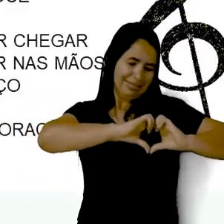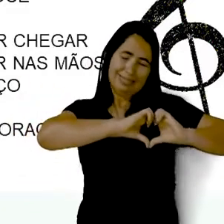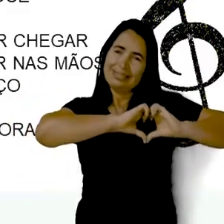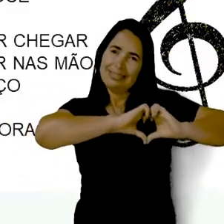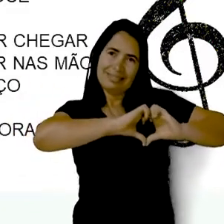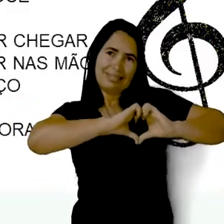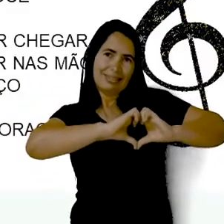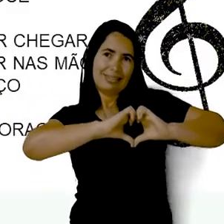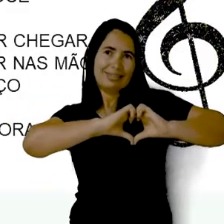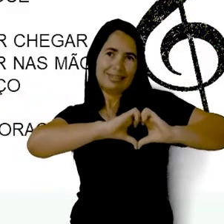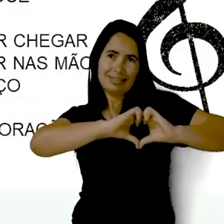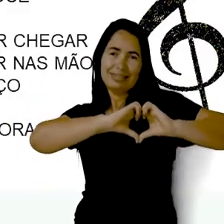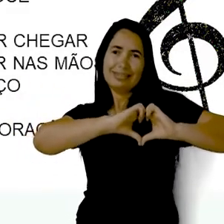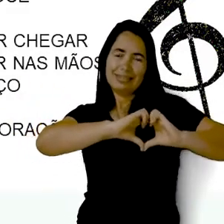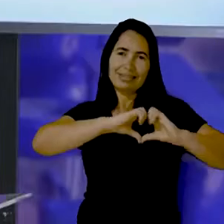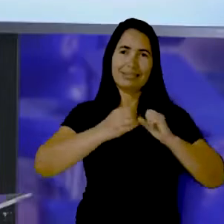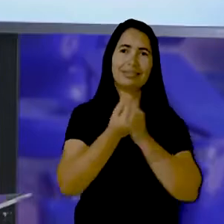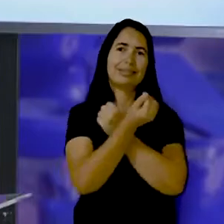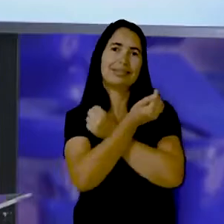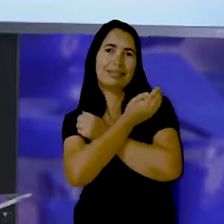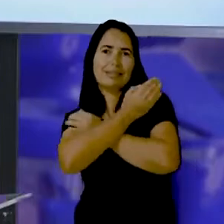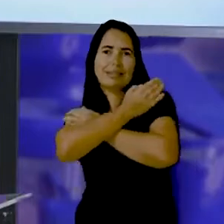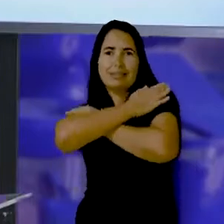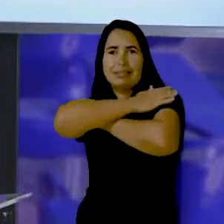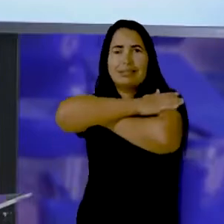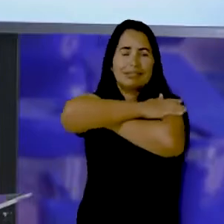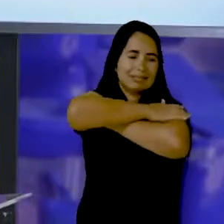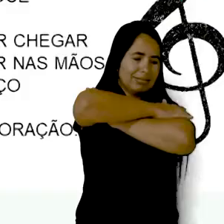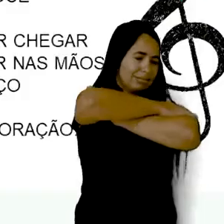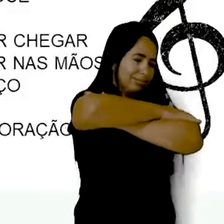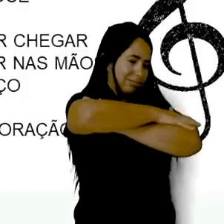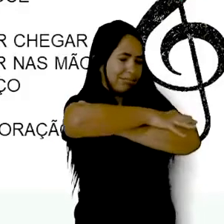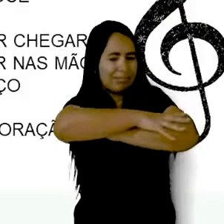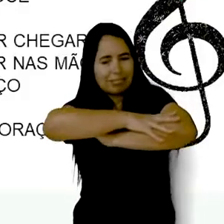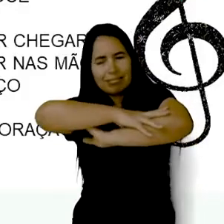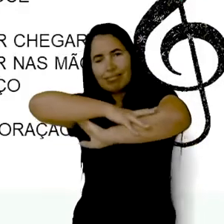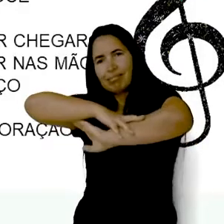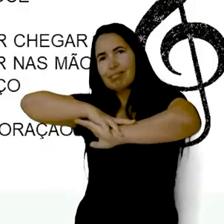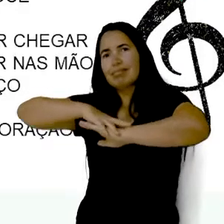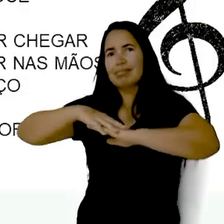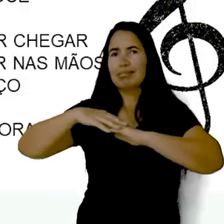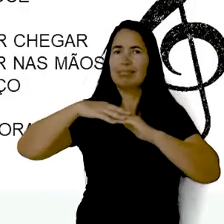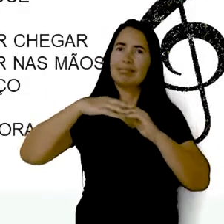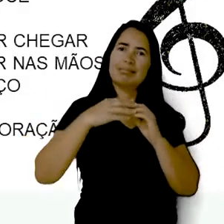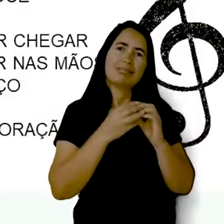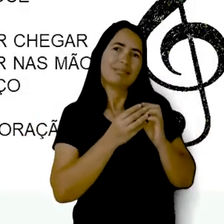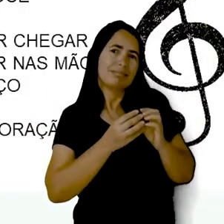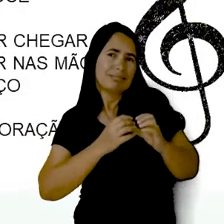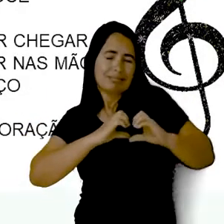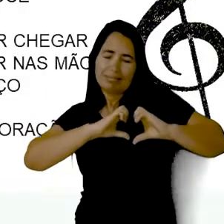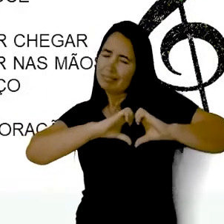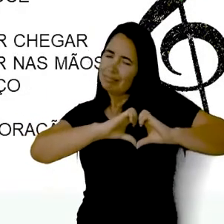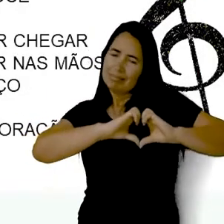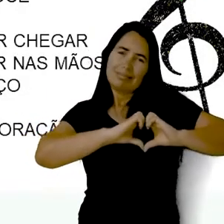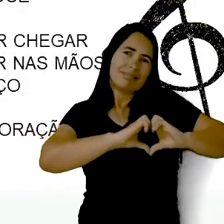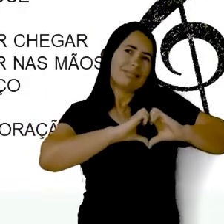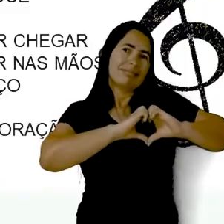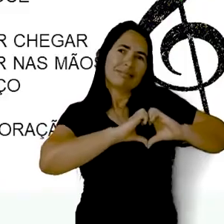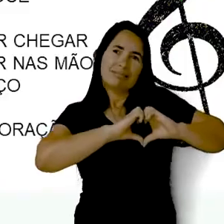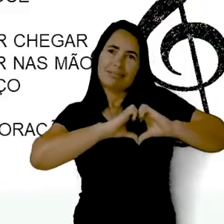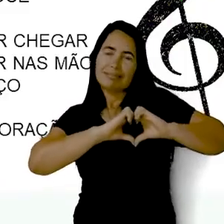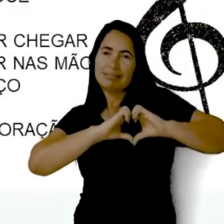mãos Deitar no teu abraço Retomar o pedaço Que falta no meu coração